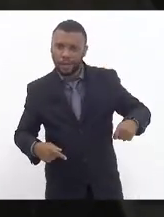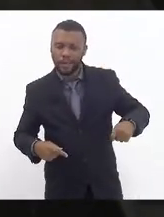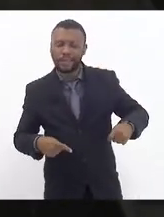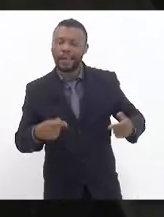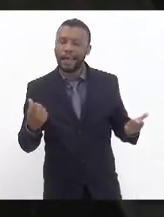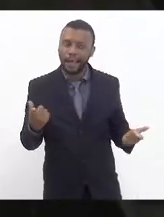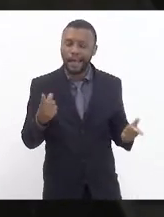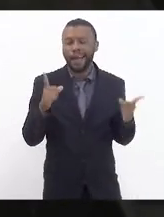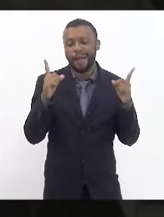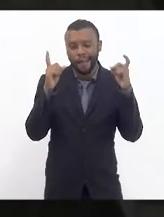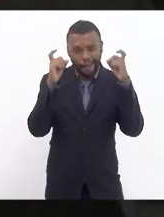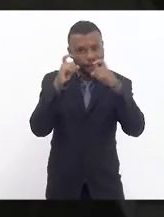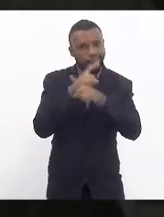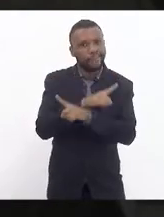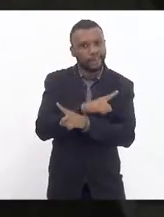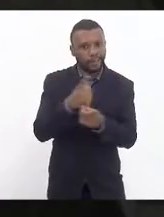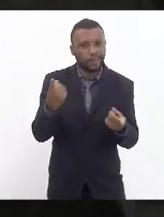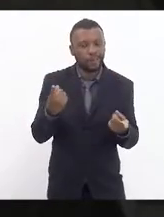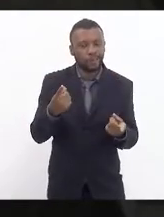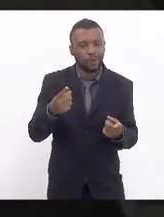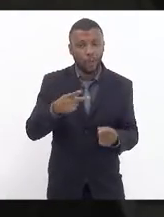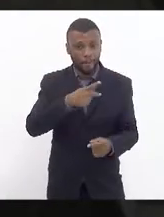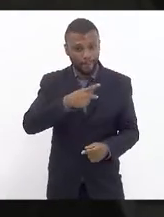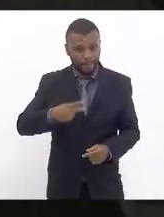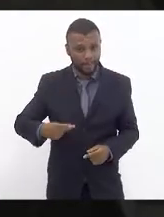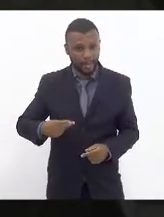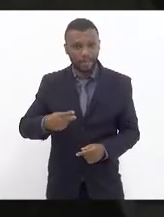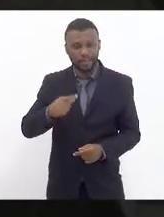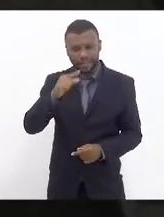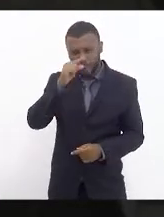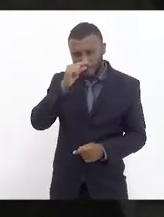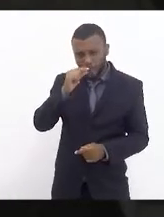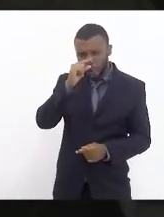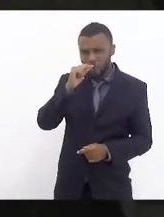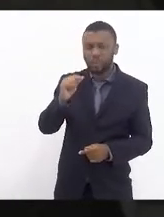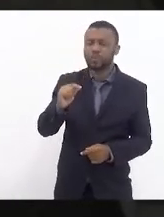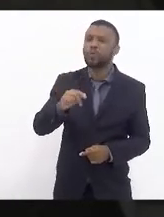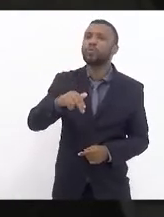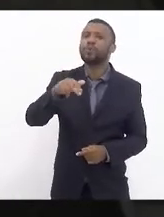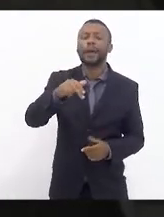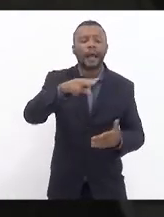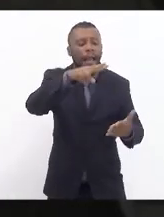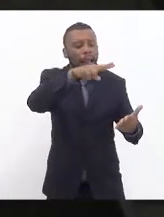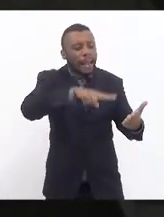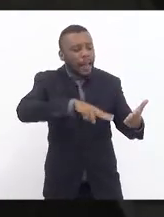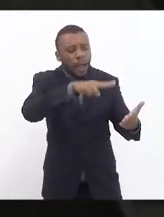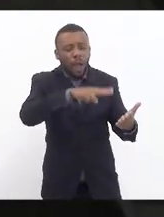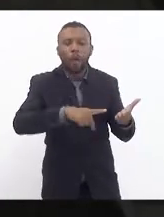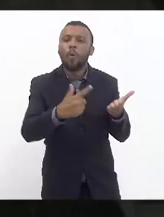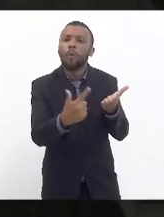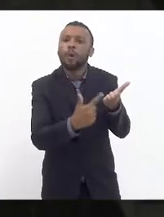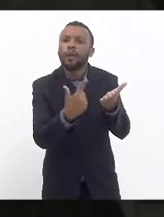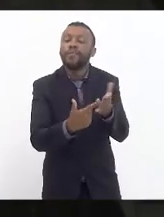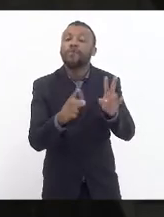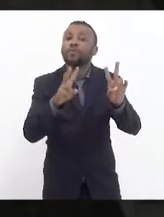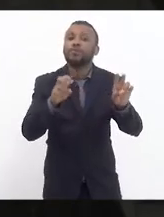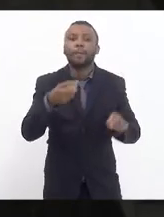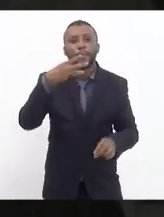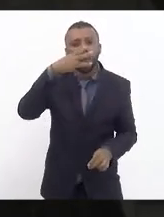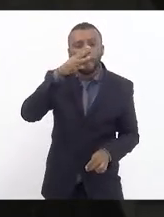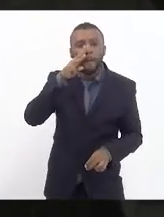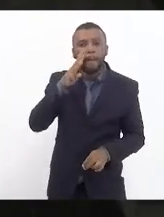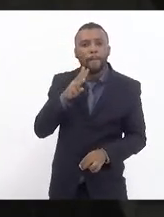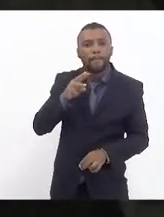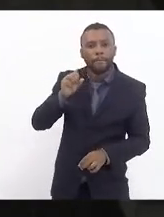chorar no meio fio. O Putin sequer leu a orelha de um livro de marxismo. Putin